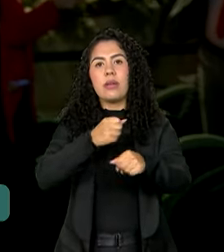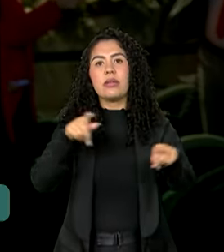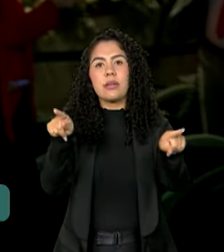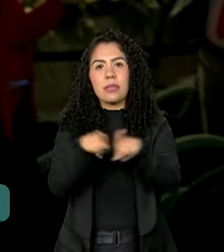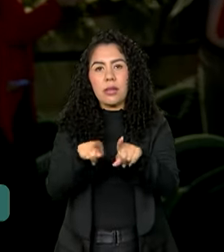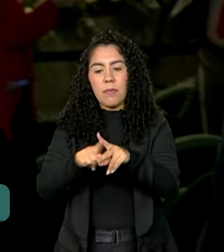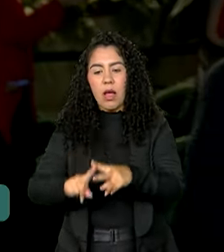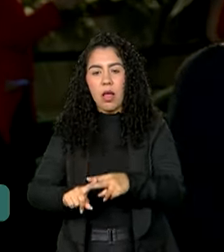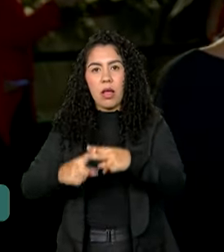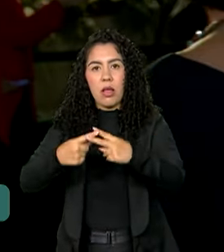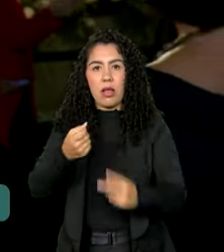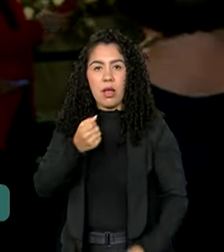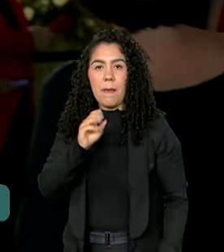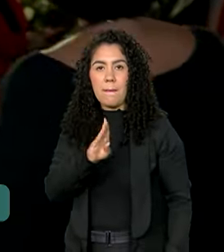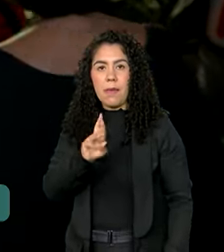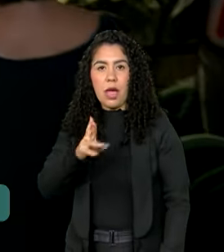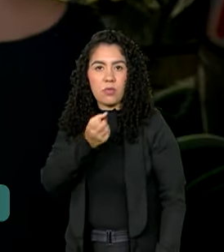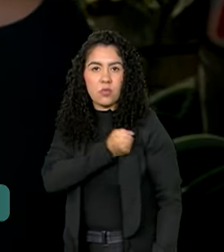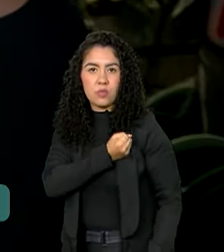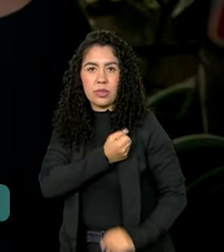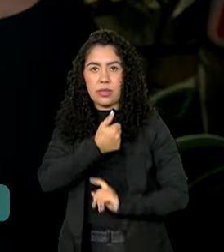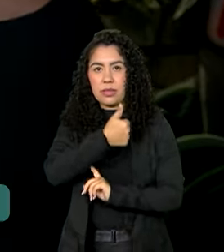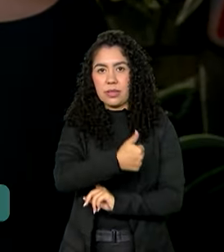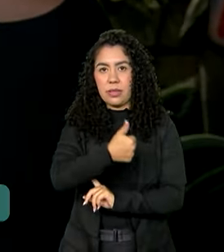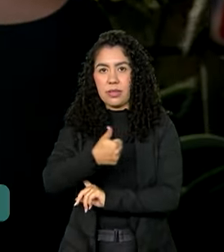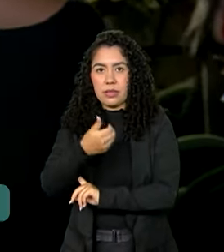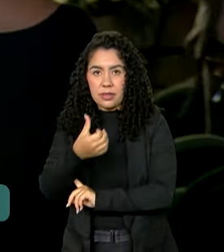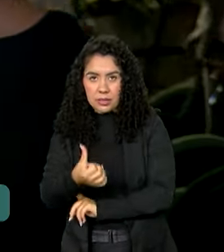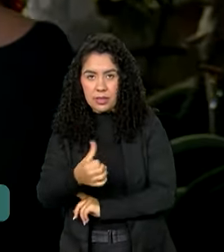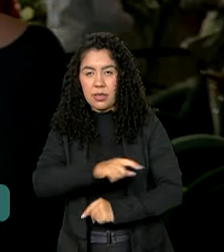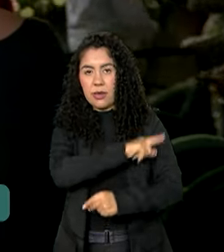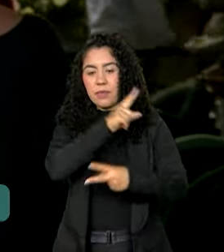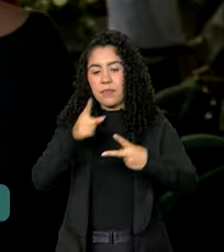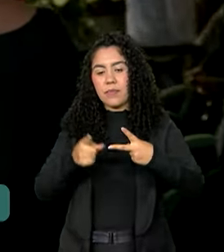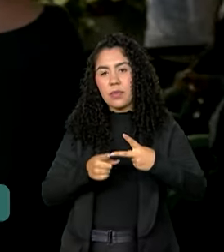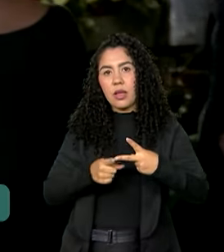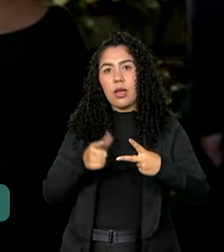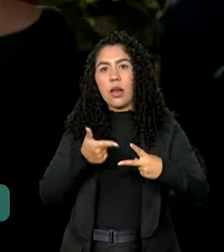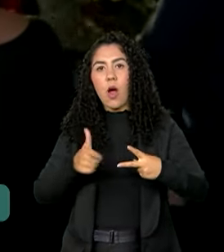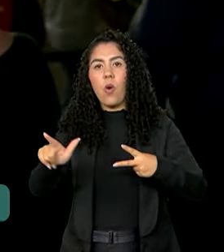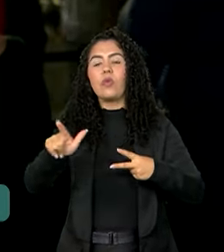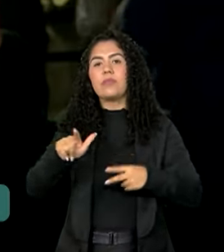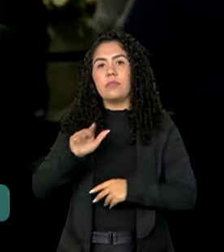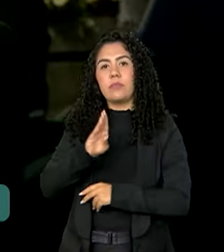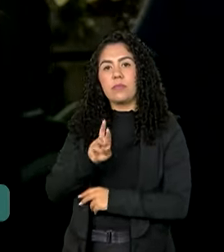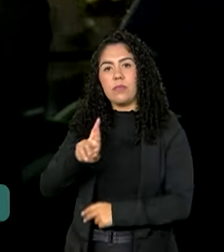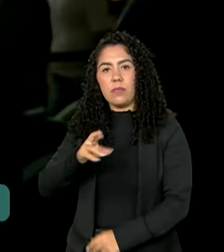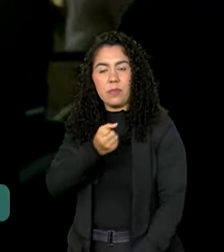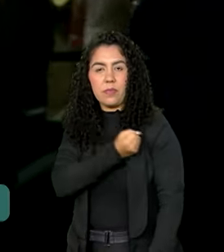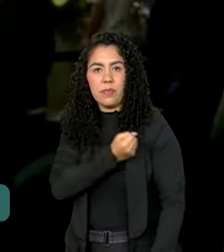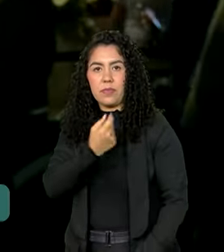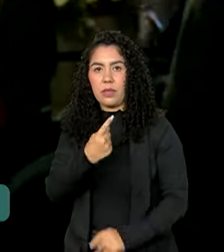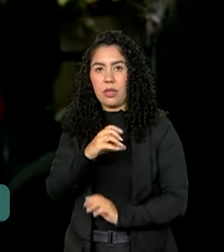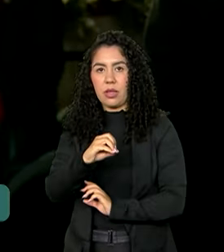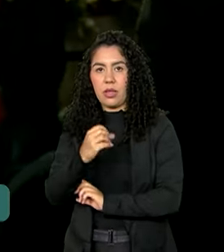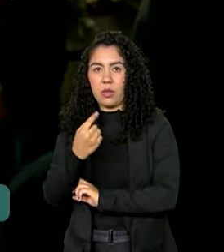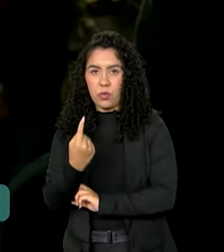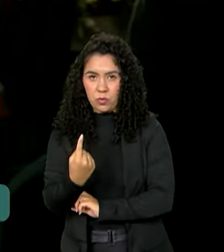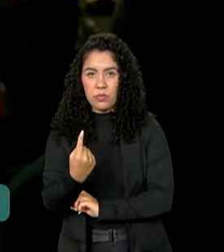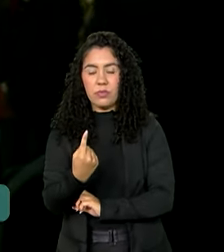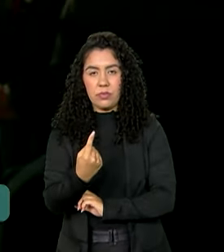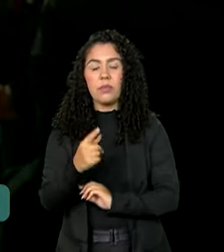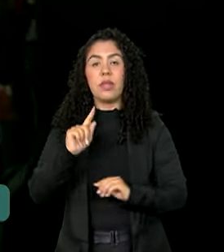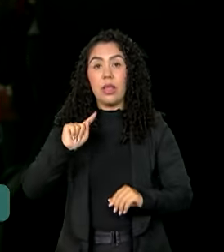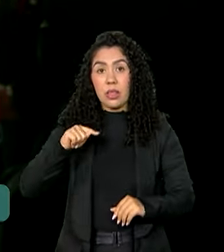BR-116, que é a Via Dutra, e na Rio Santos, que é a BR-101. Em seguida,